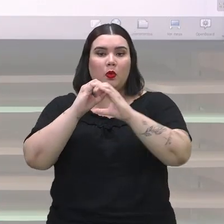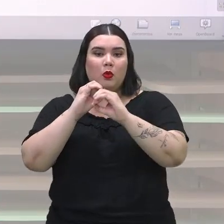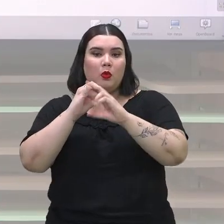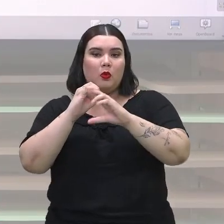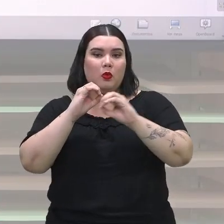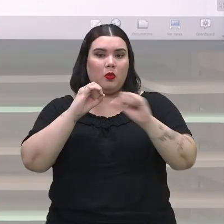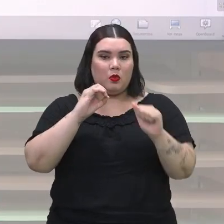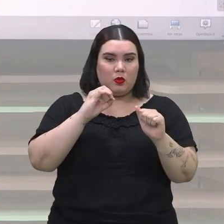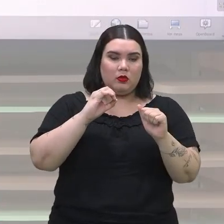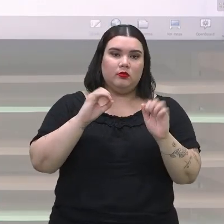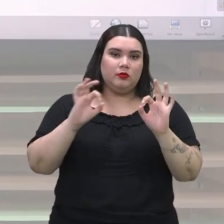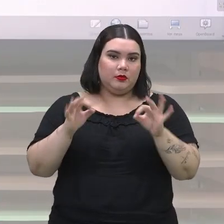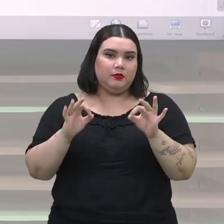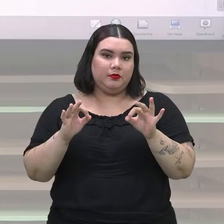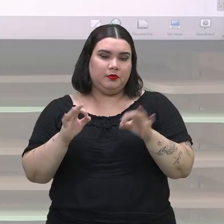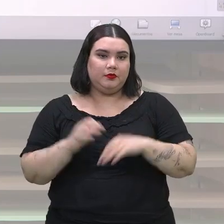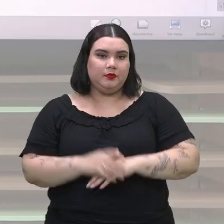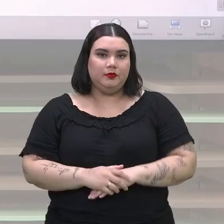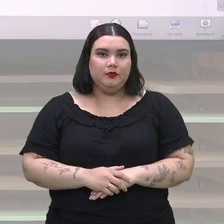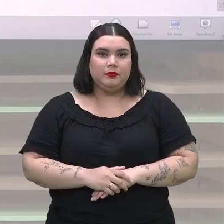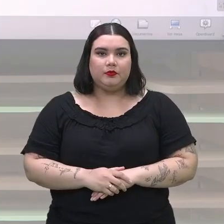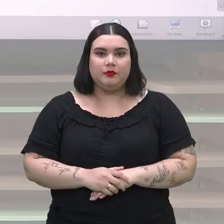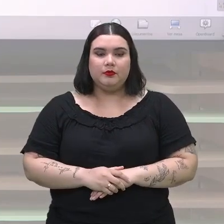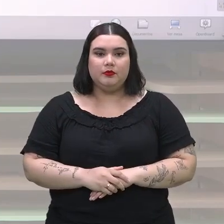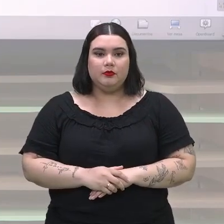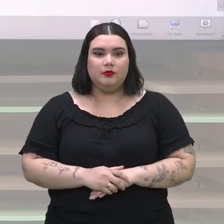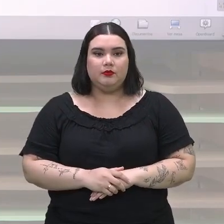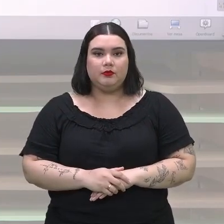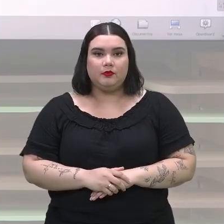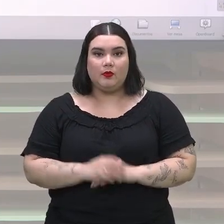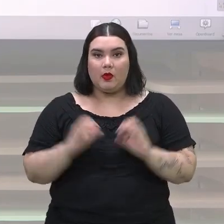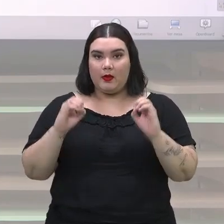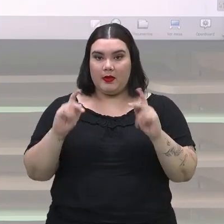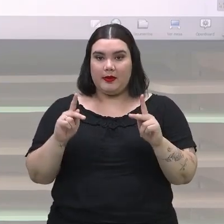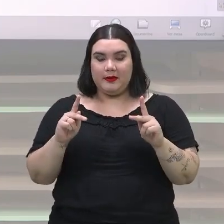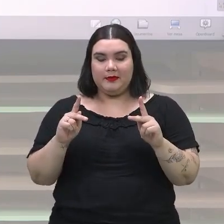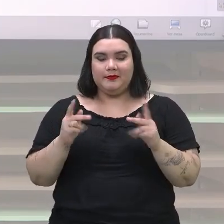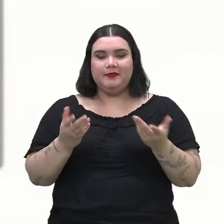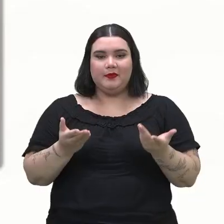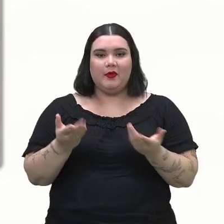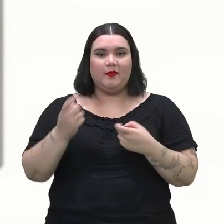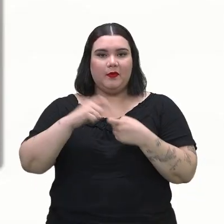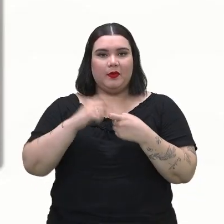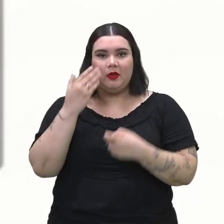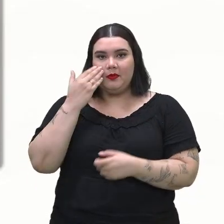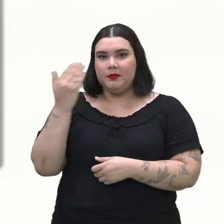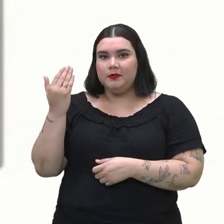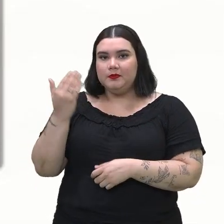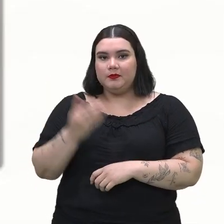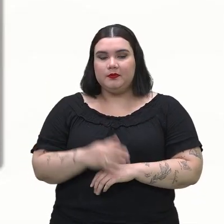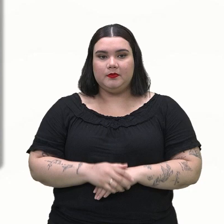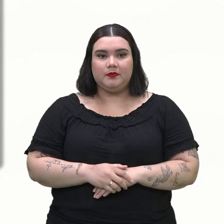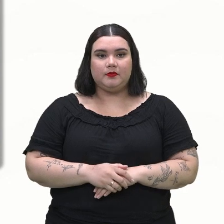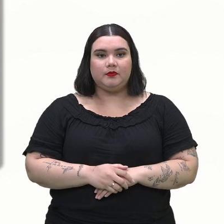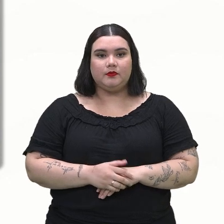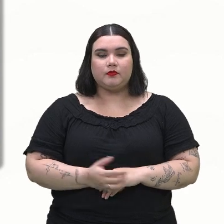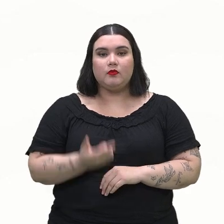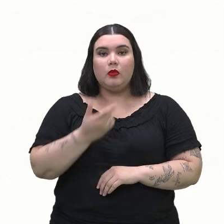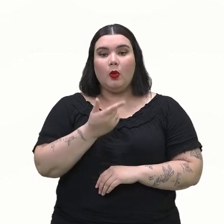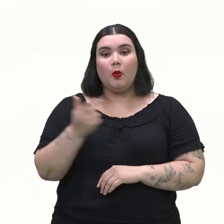ou seja, seja essa face com a coroa. Belezinha? Vamos voltar para a tela, então. Um outro